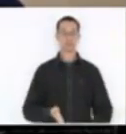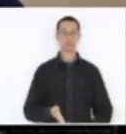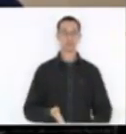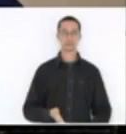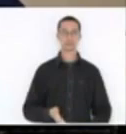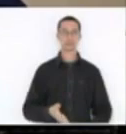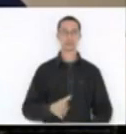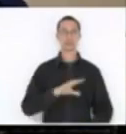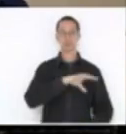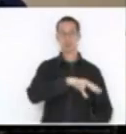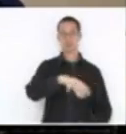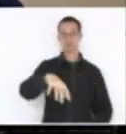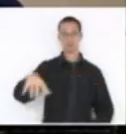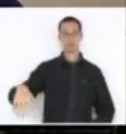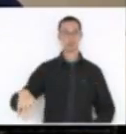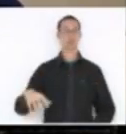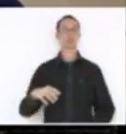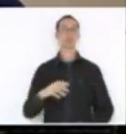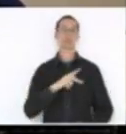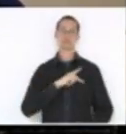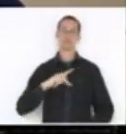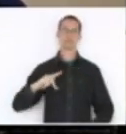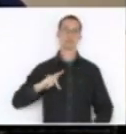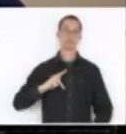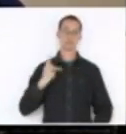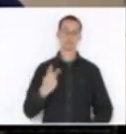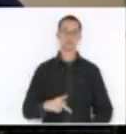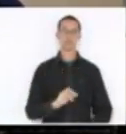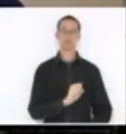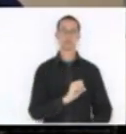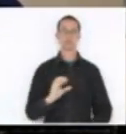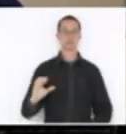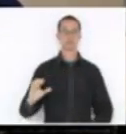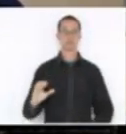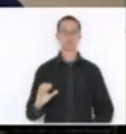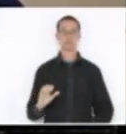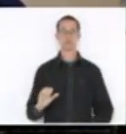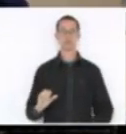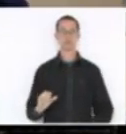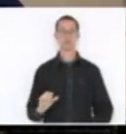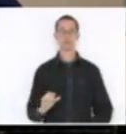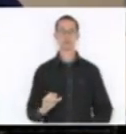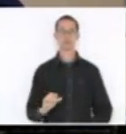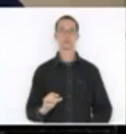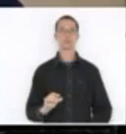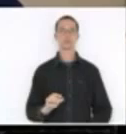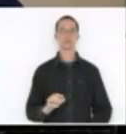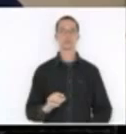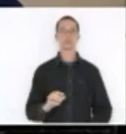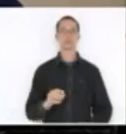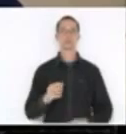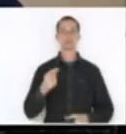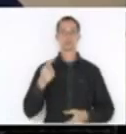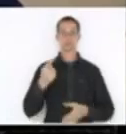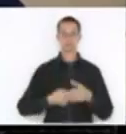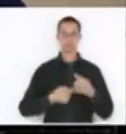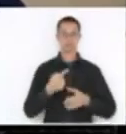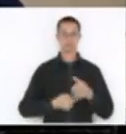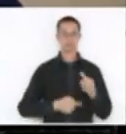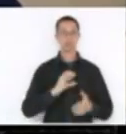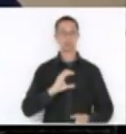de Santa Catarina. A Comissão de Constituição e Justiça apresentou o parecer